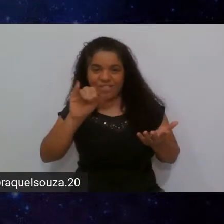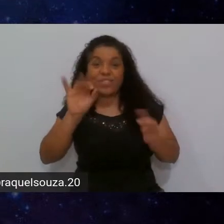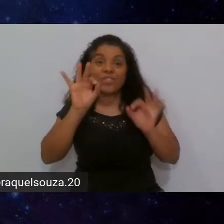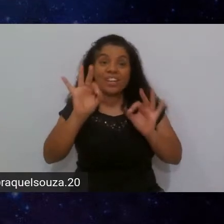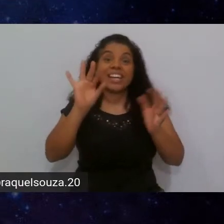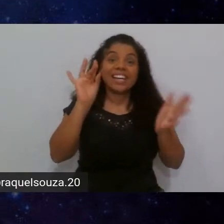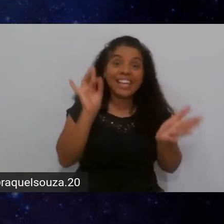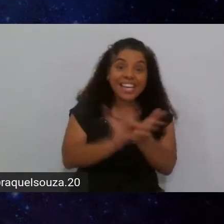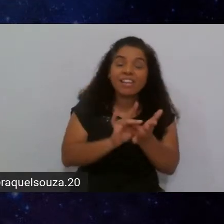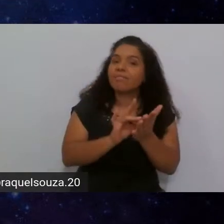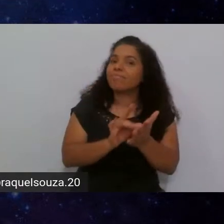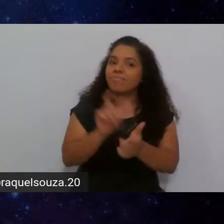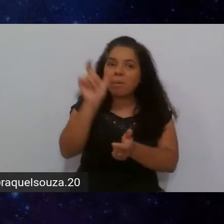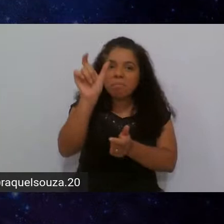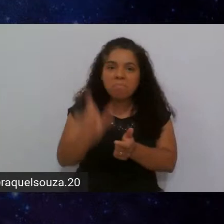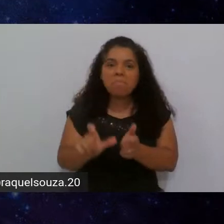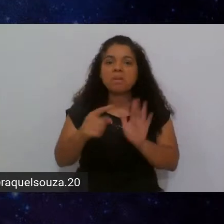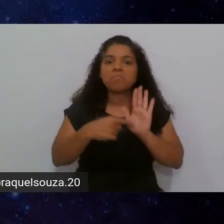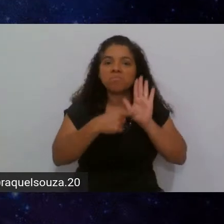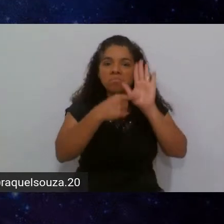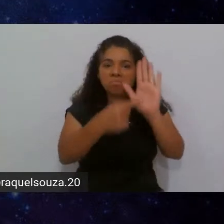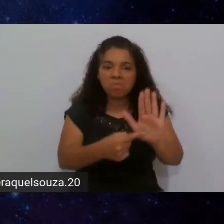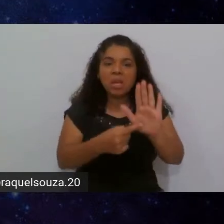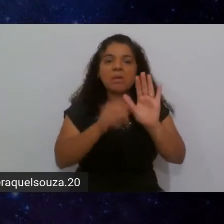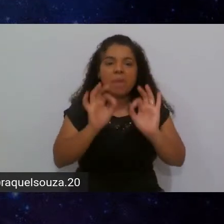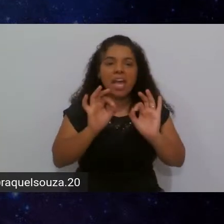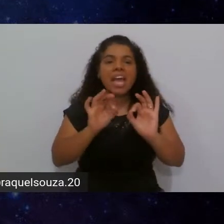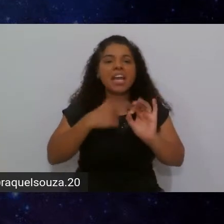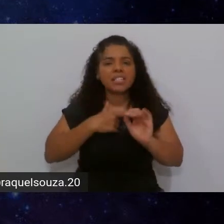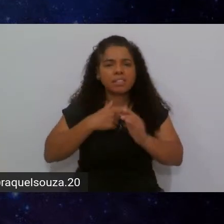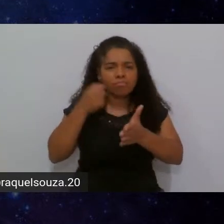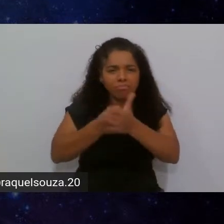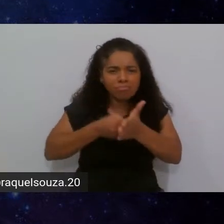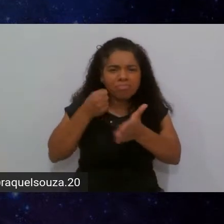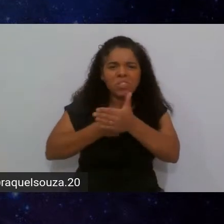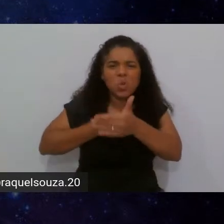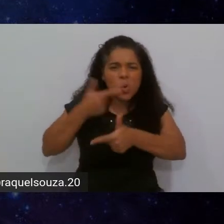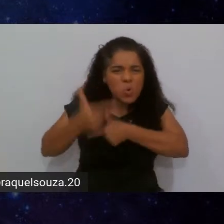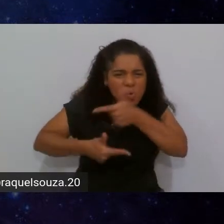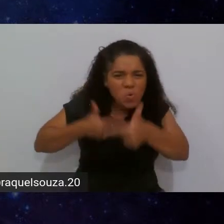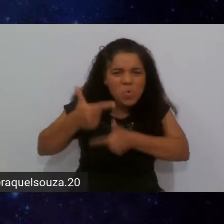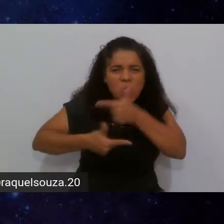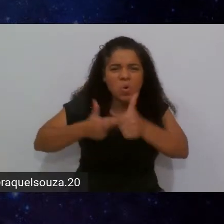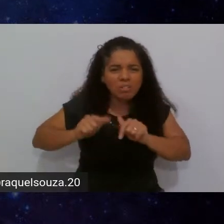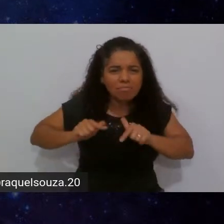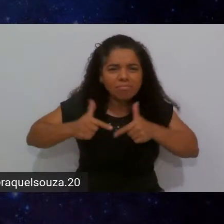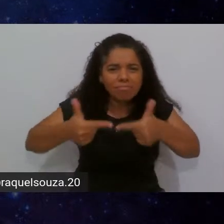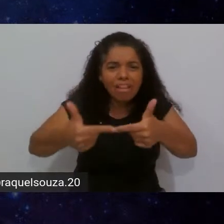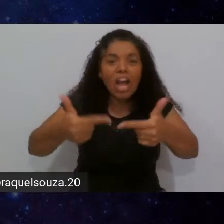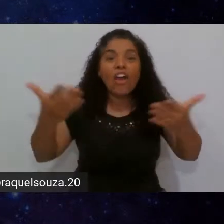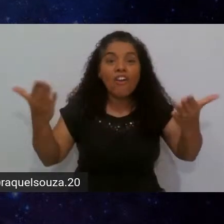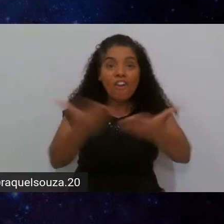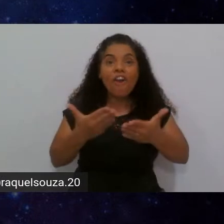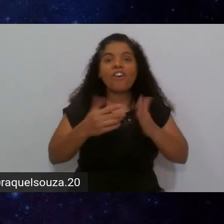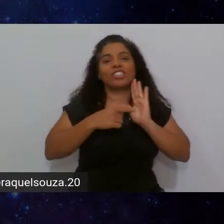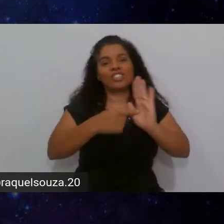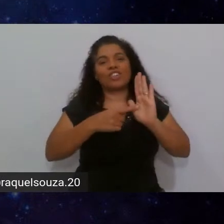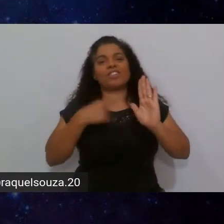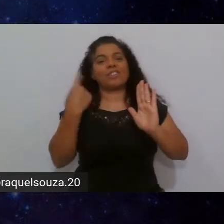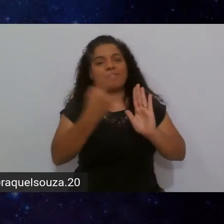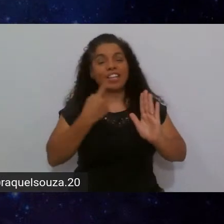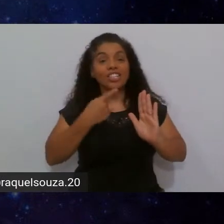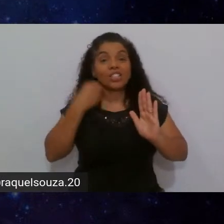uma pessoa que demonstrou ali ter uma resiliência muito grande sua carreira e trouxe para a gente hoje um dos